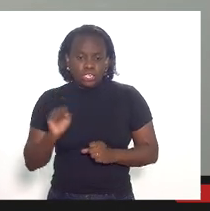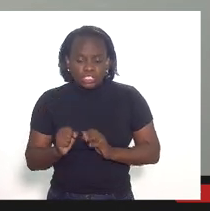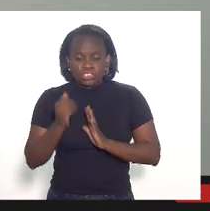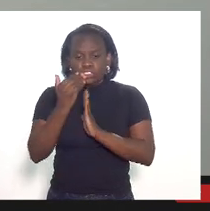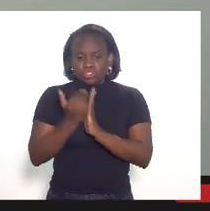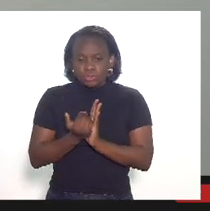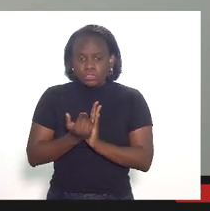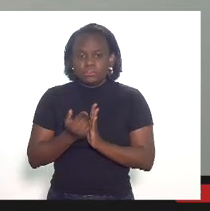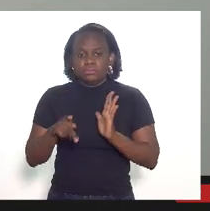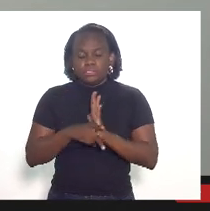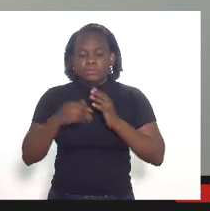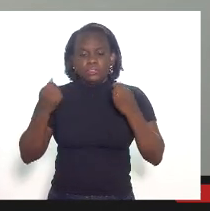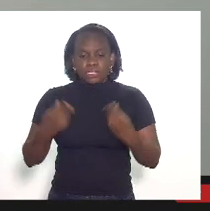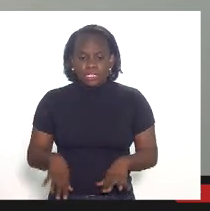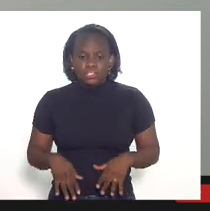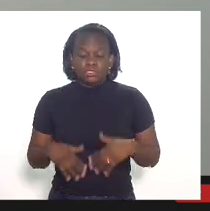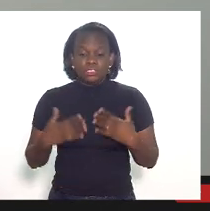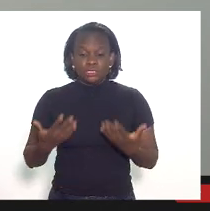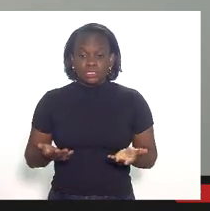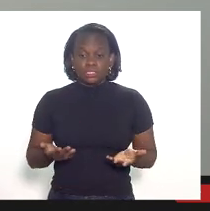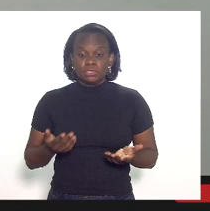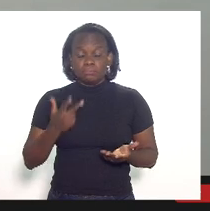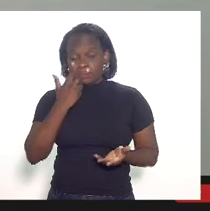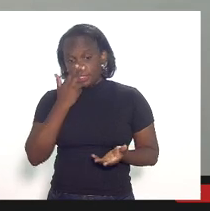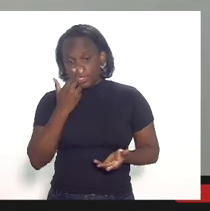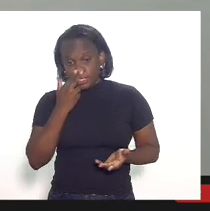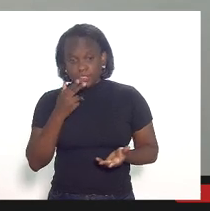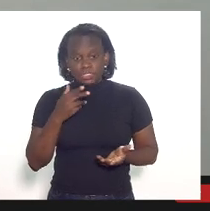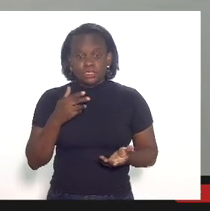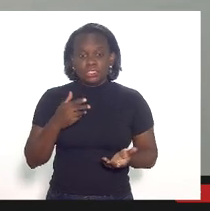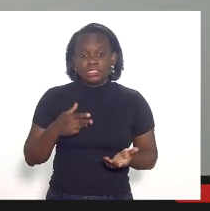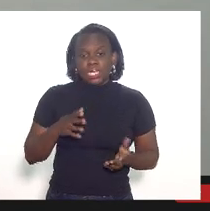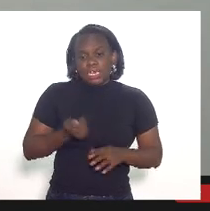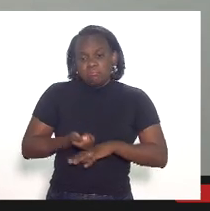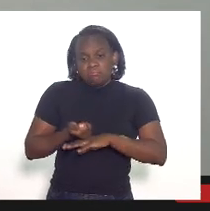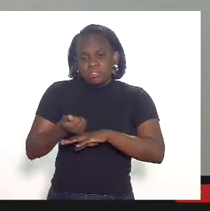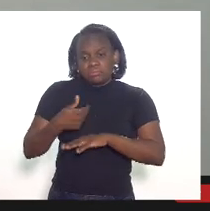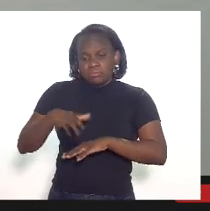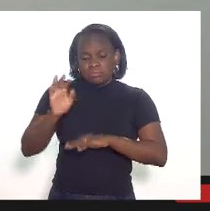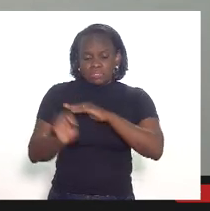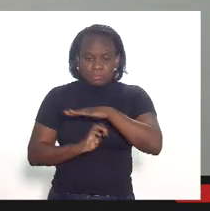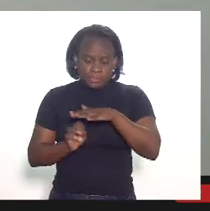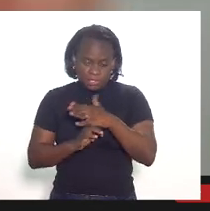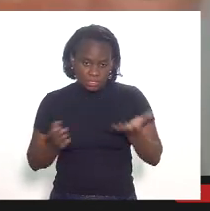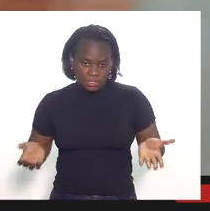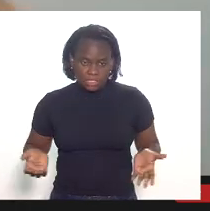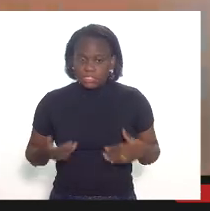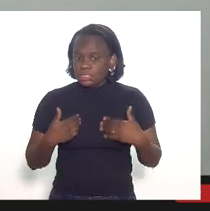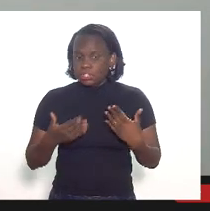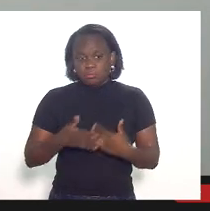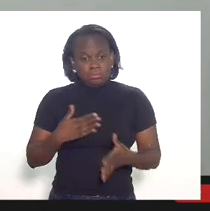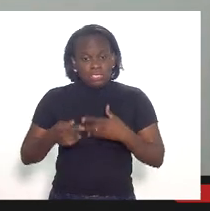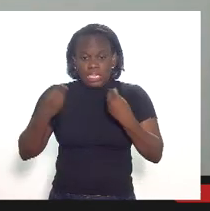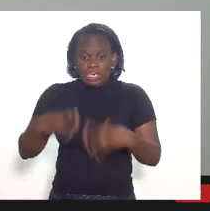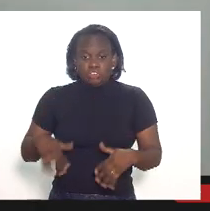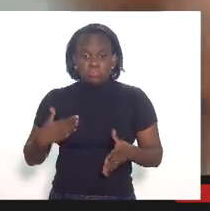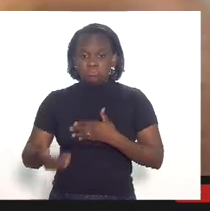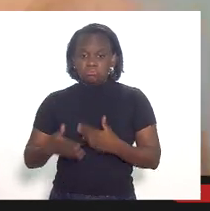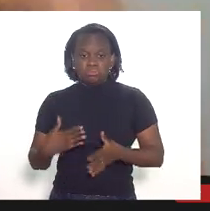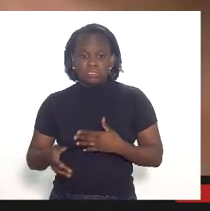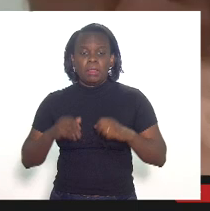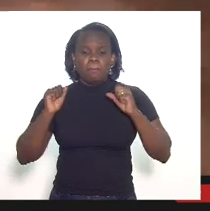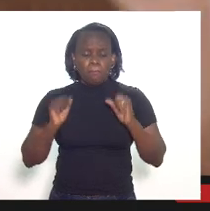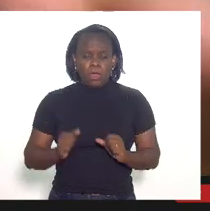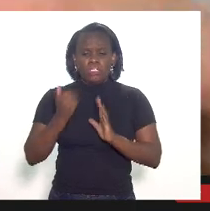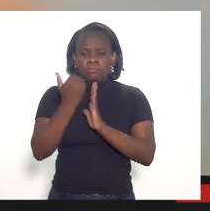com gastos e assim aparentemente foi dado uma espécie de crédito presumido para as empresas então não interessa onde ela gaste ela já